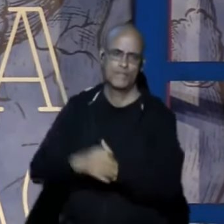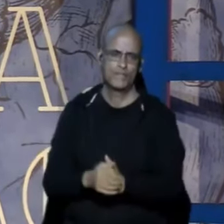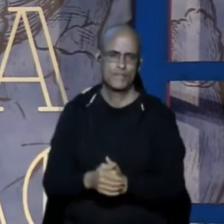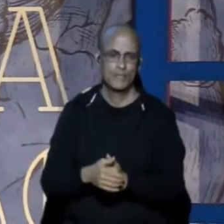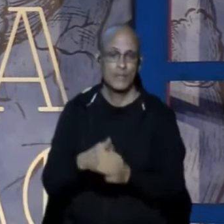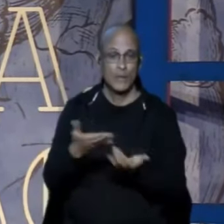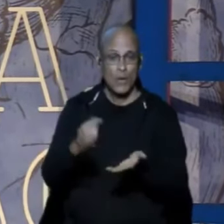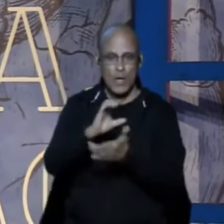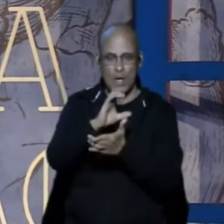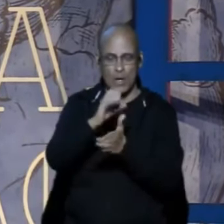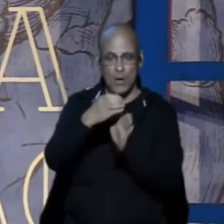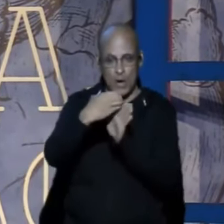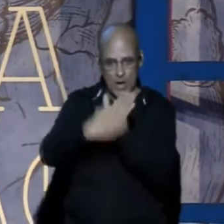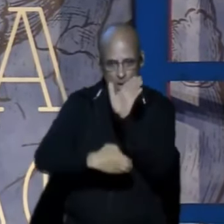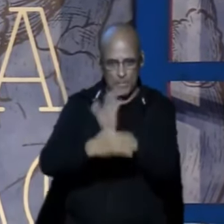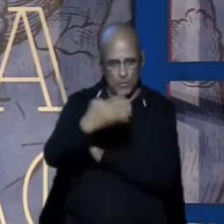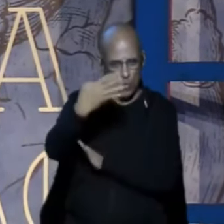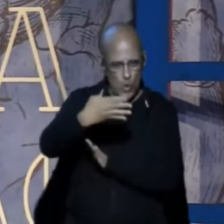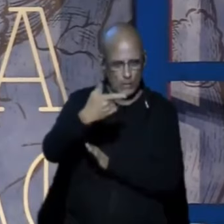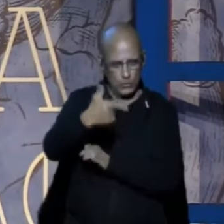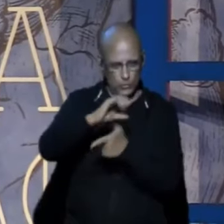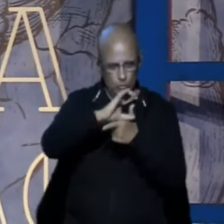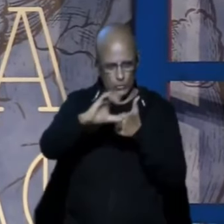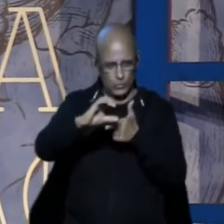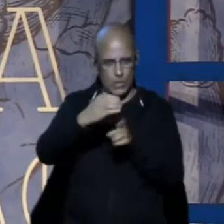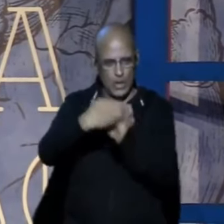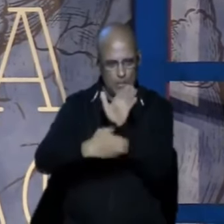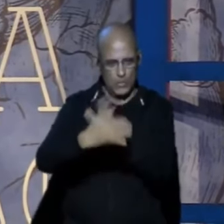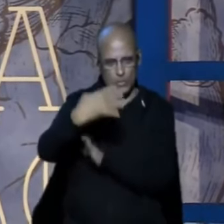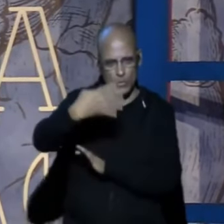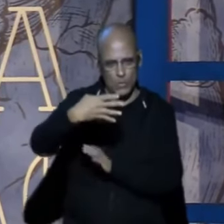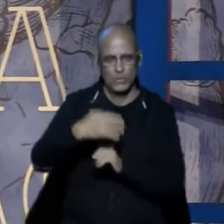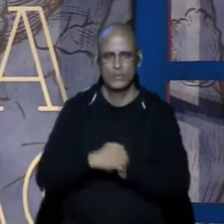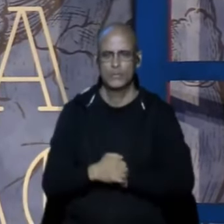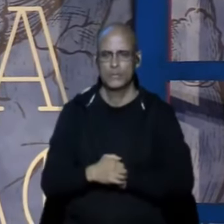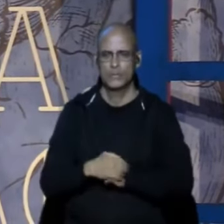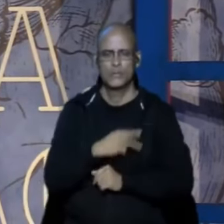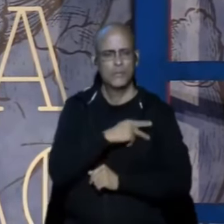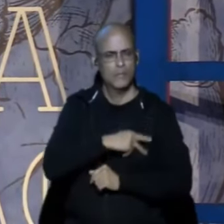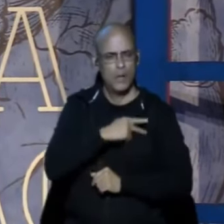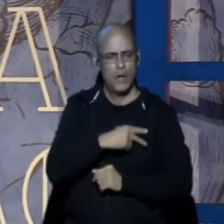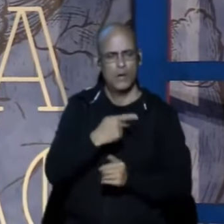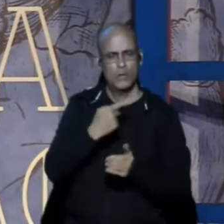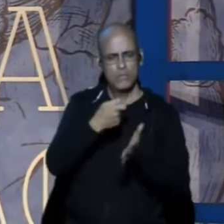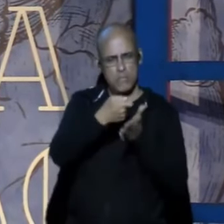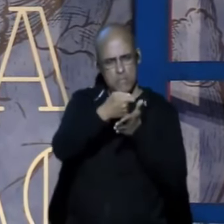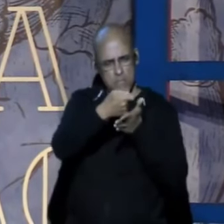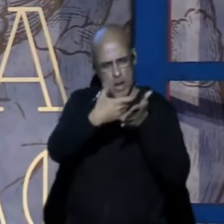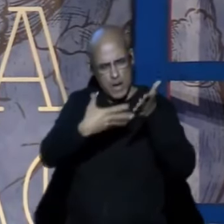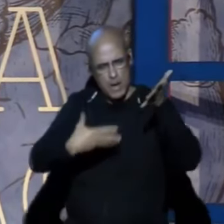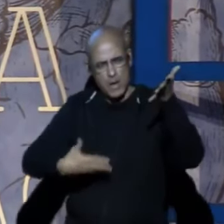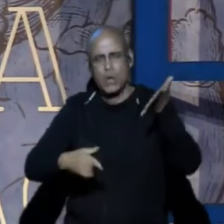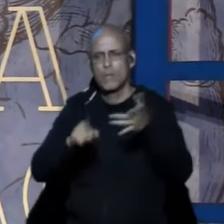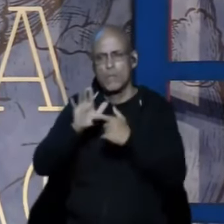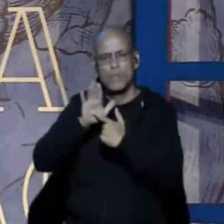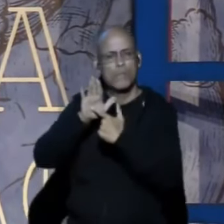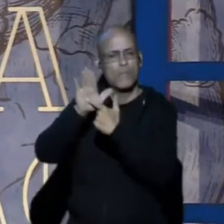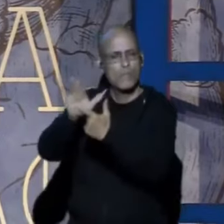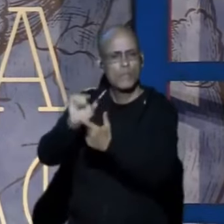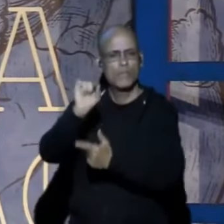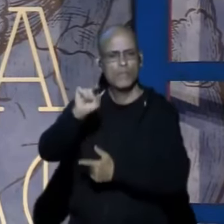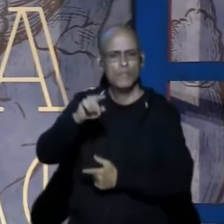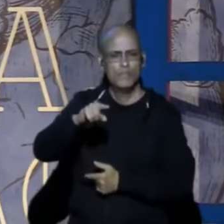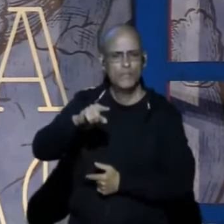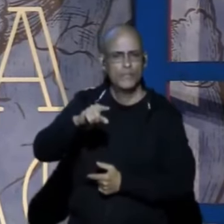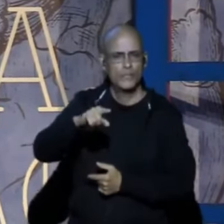Ele, de forma muito contundente Nos relembra Que nós